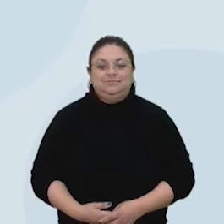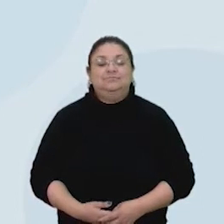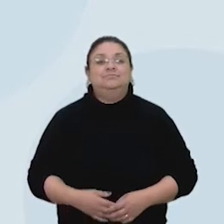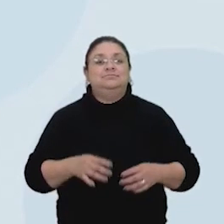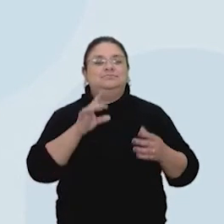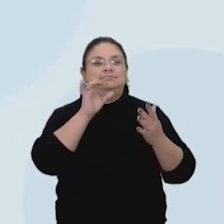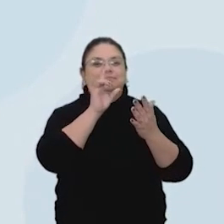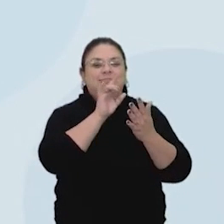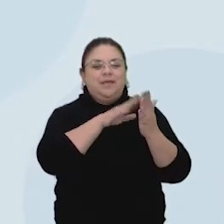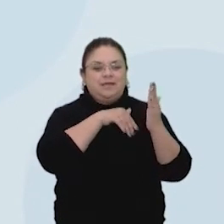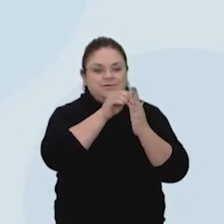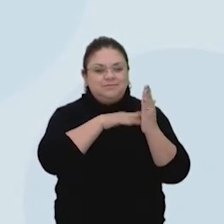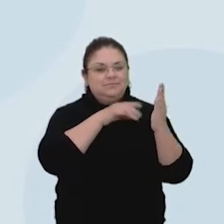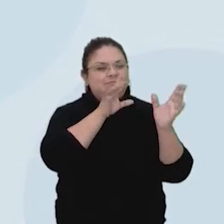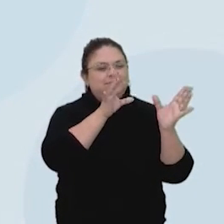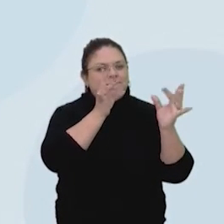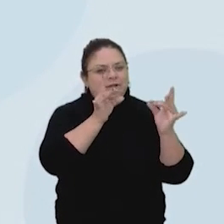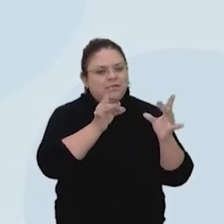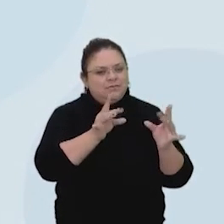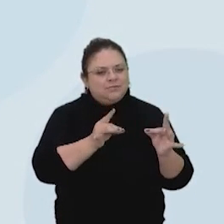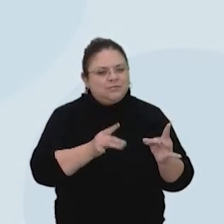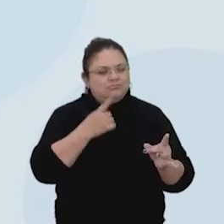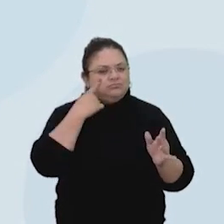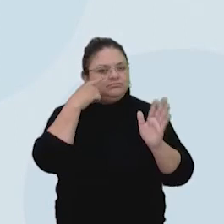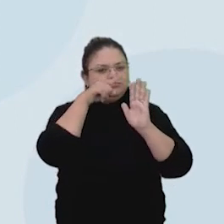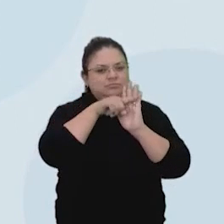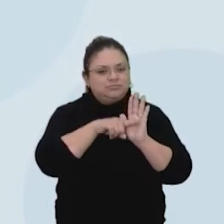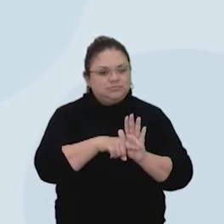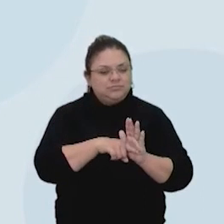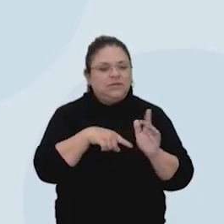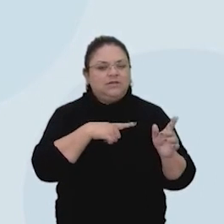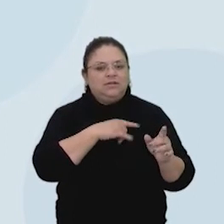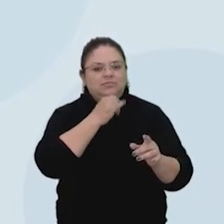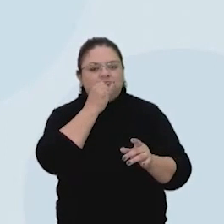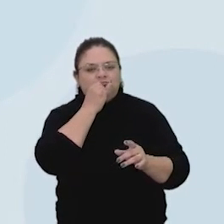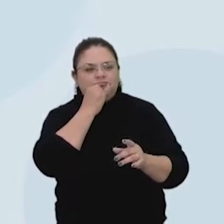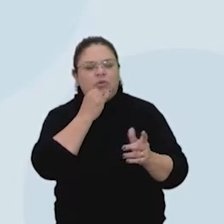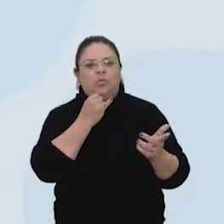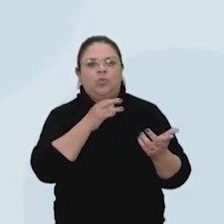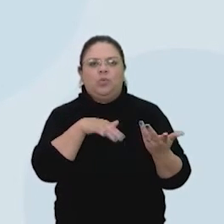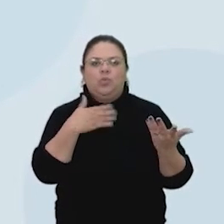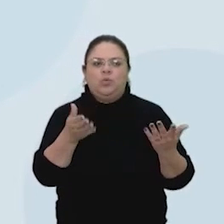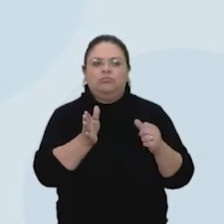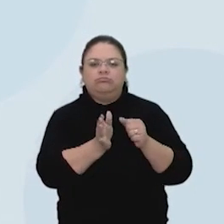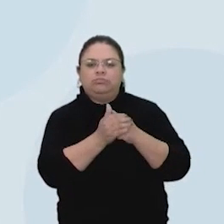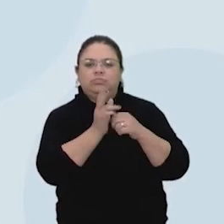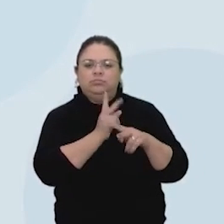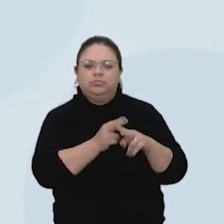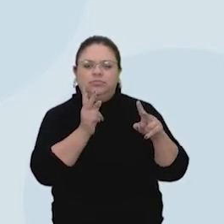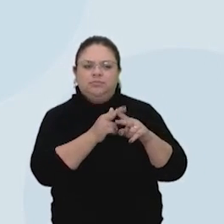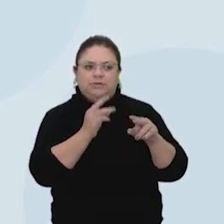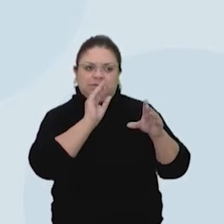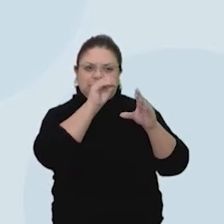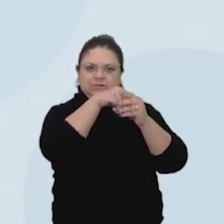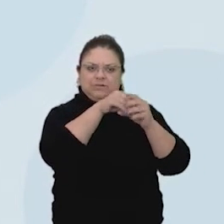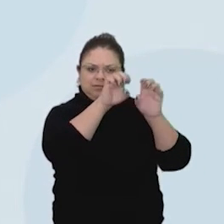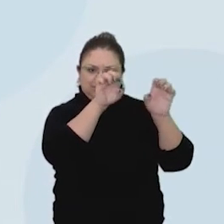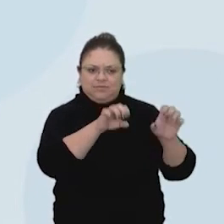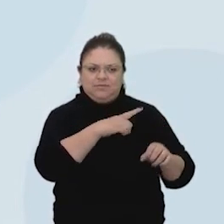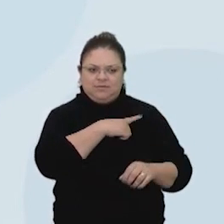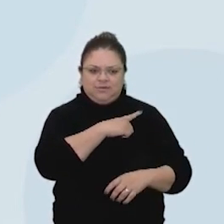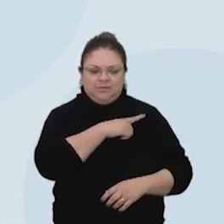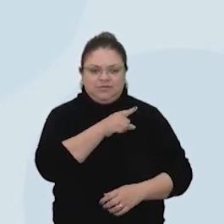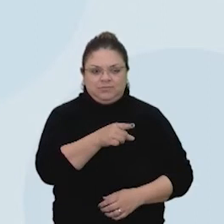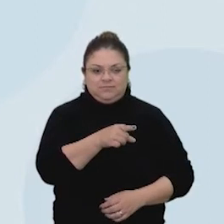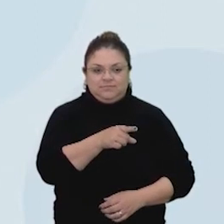gramática articuladora, ou seja, os elementos simbólicos e códigos que fazem parte da estrutura da composição,